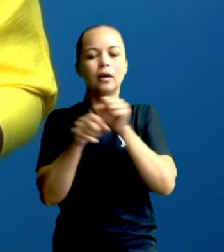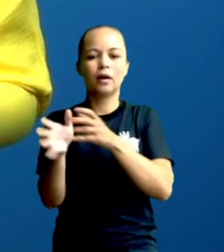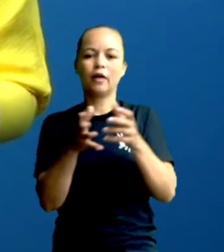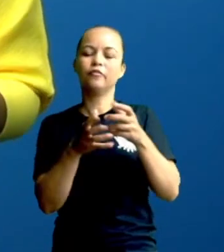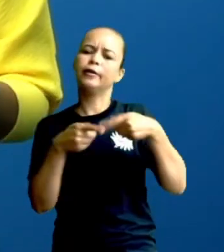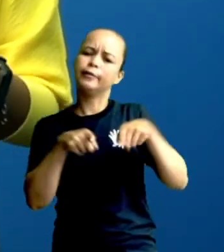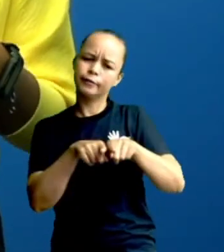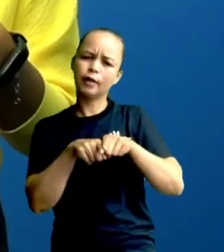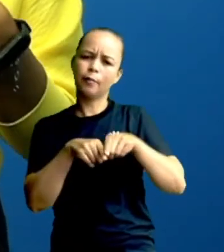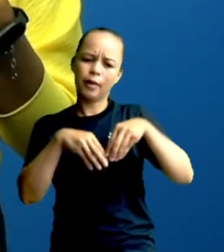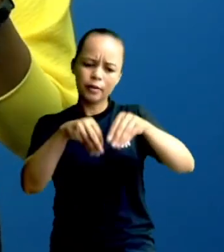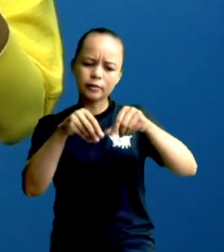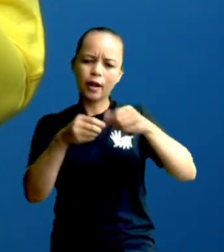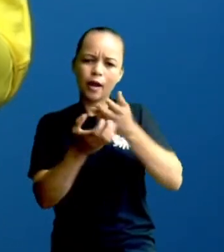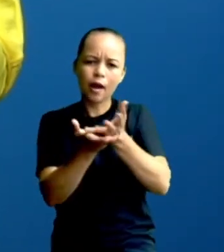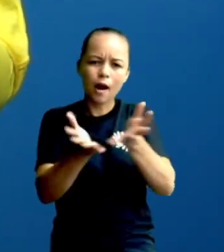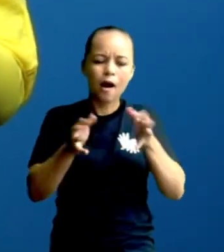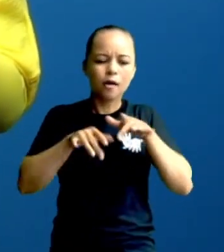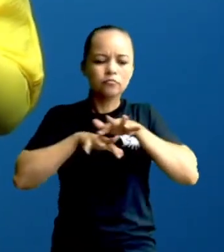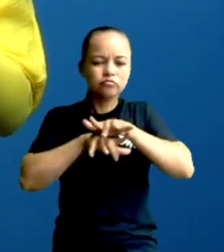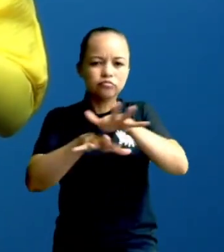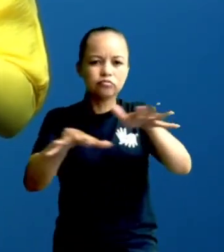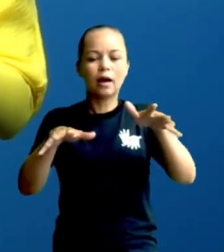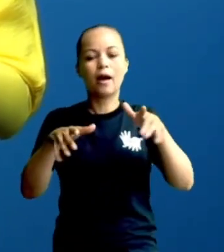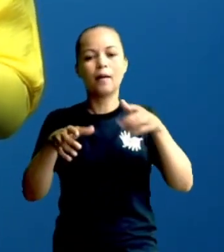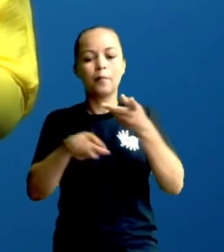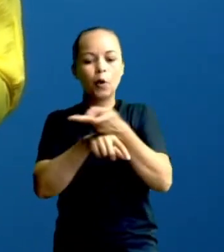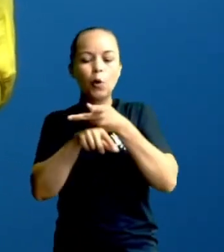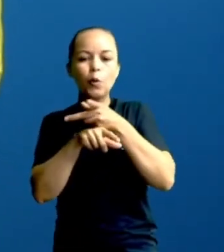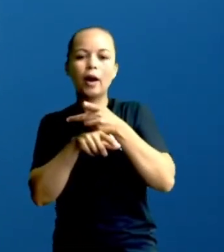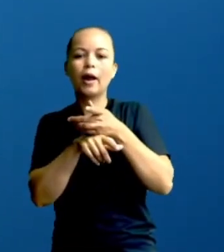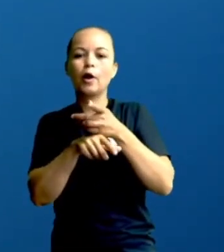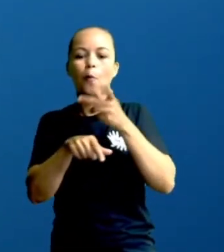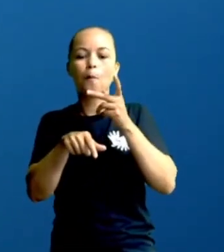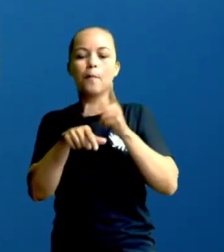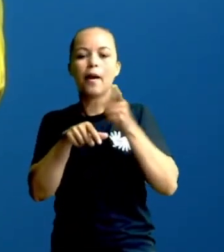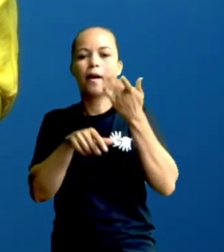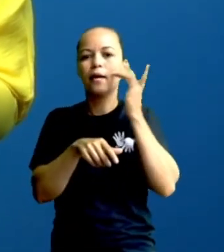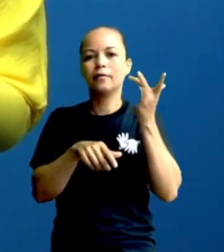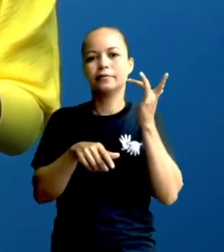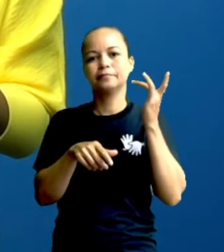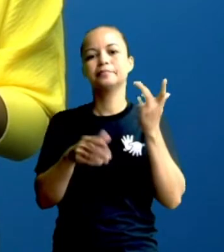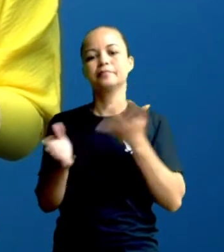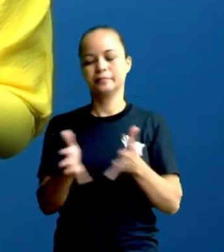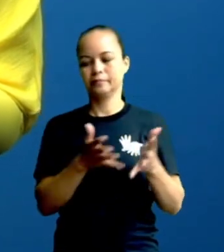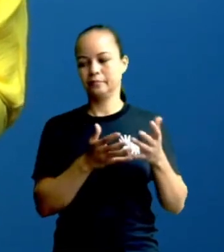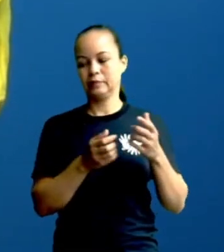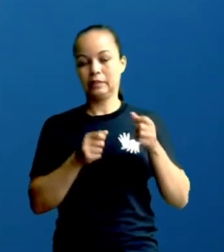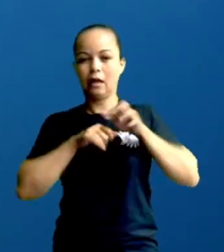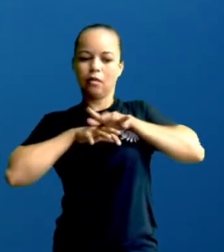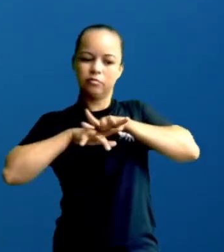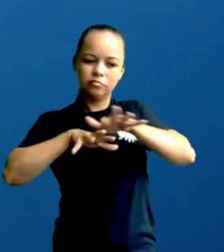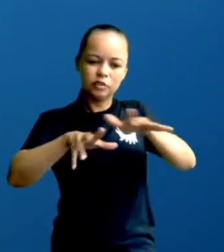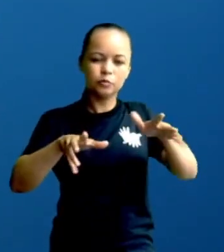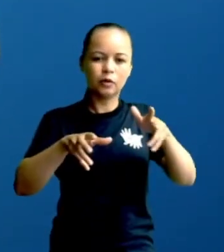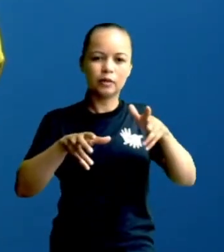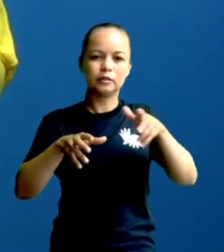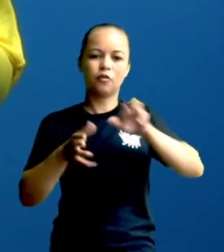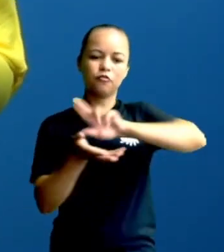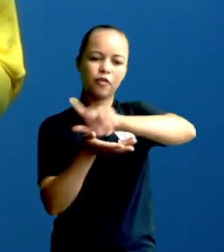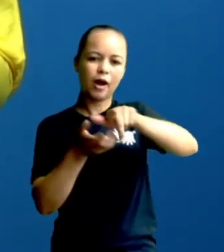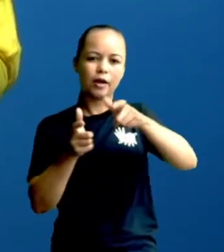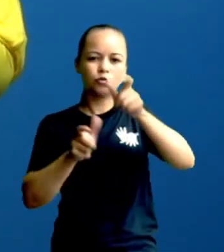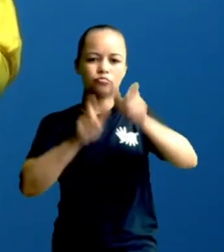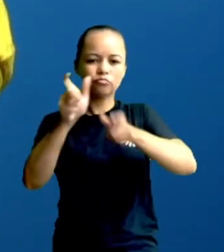Atrás de pedras preciosas e tudo mais, certo? Nessa exploração deles, muitos deles